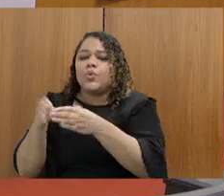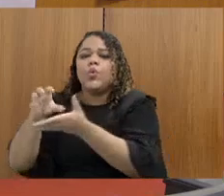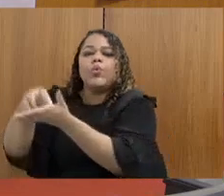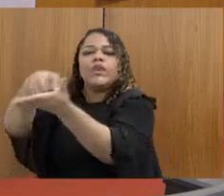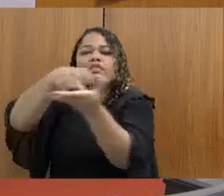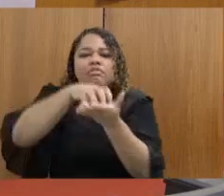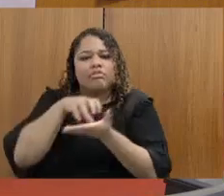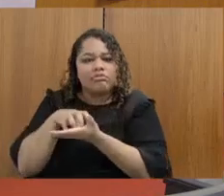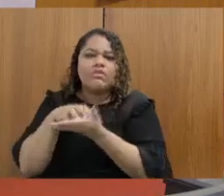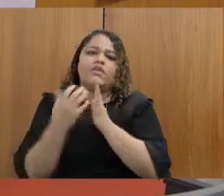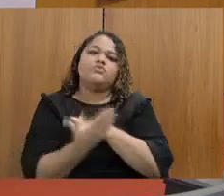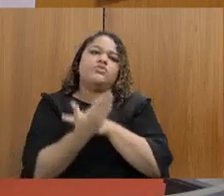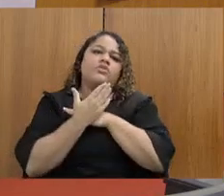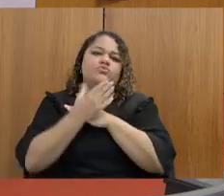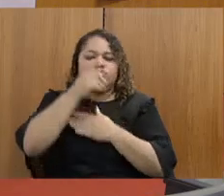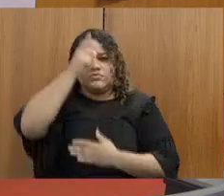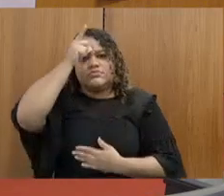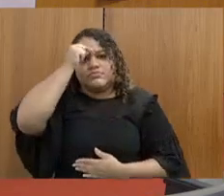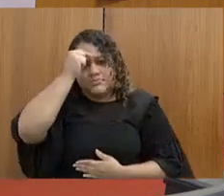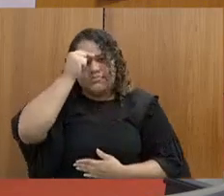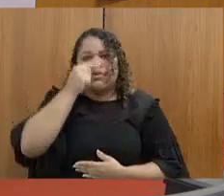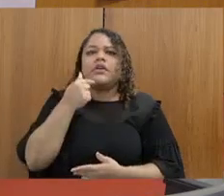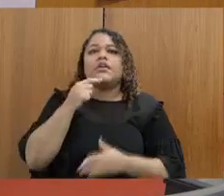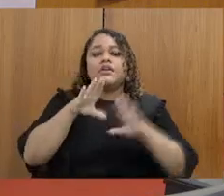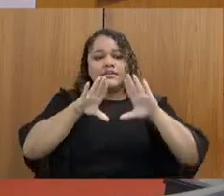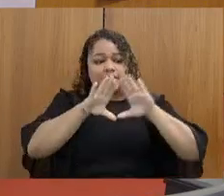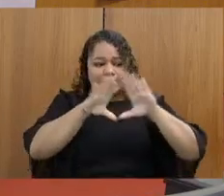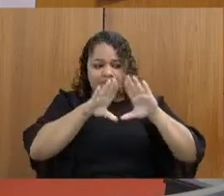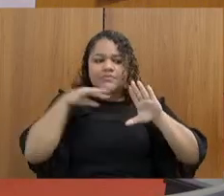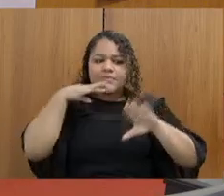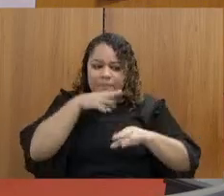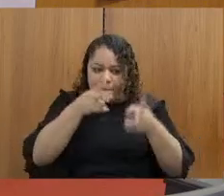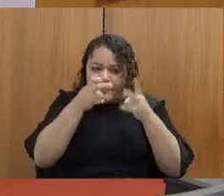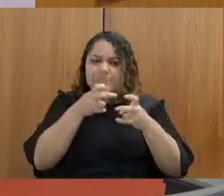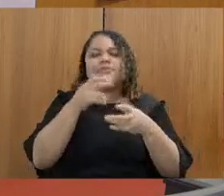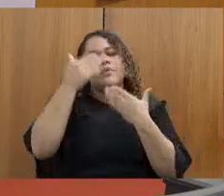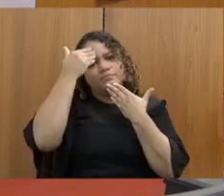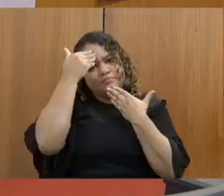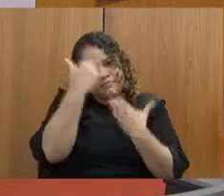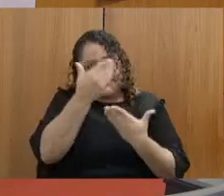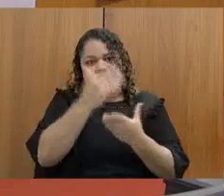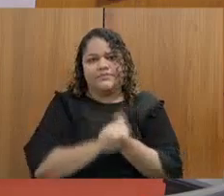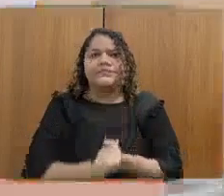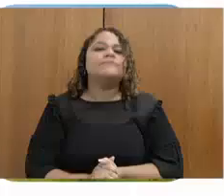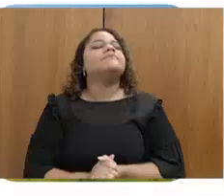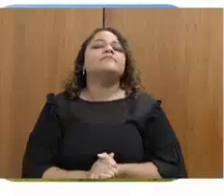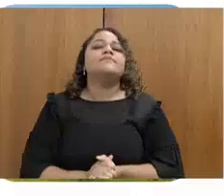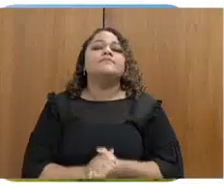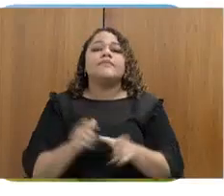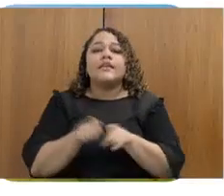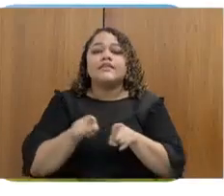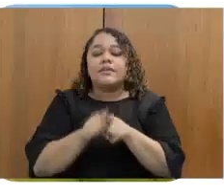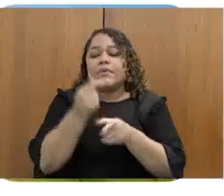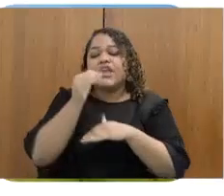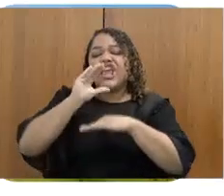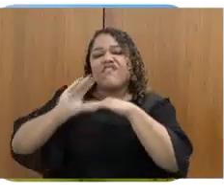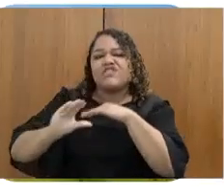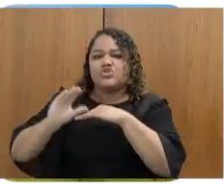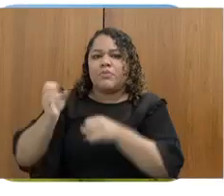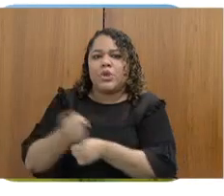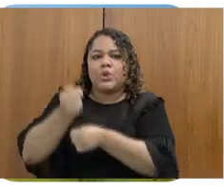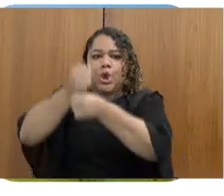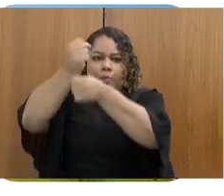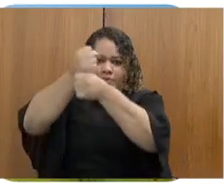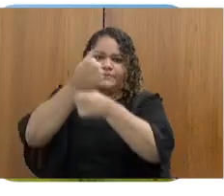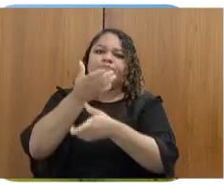mas não passou fora da visão aqui da Assembleia. Então, a gente quer agradecer por conta disso. Investimento e obras. Como eu falei no começo,